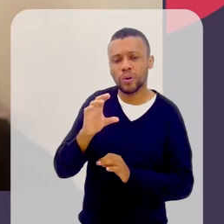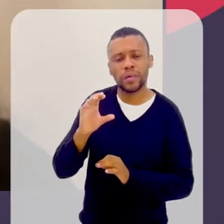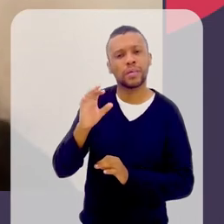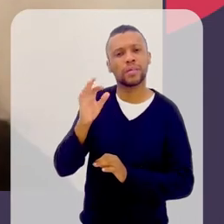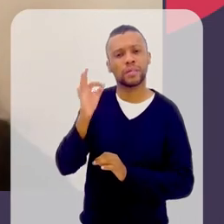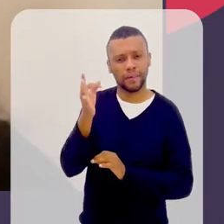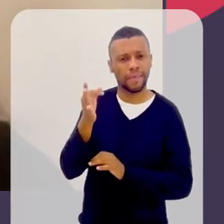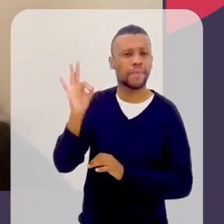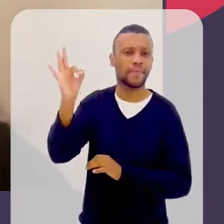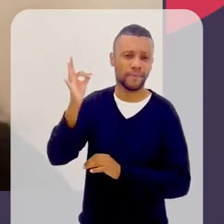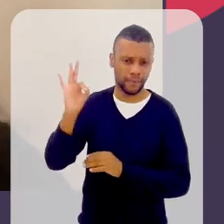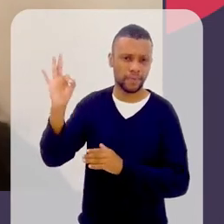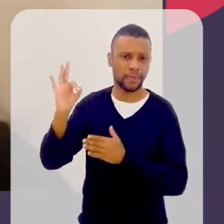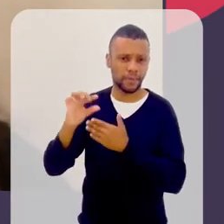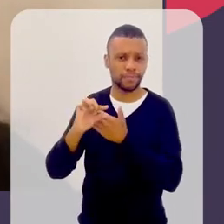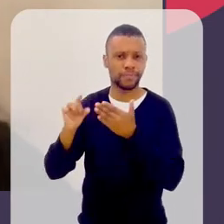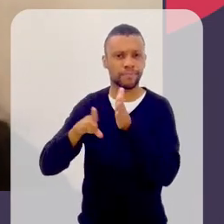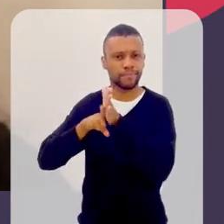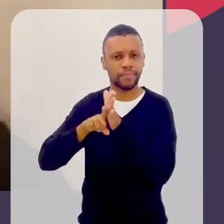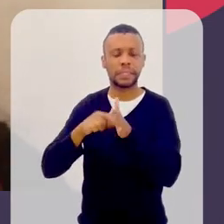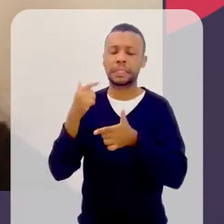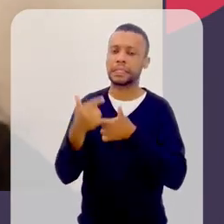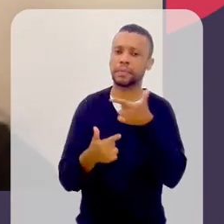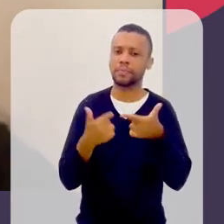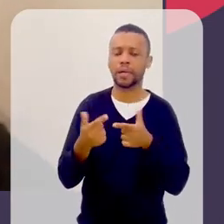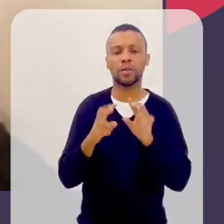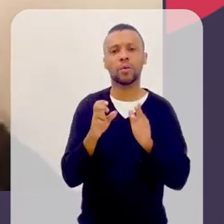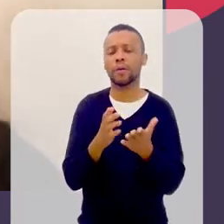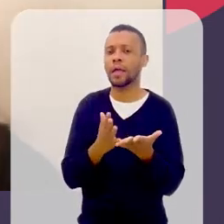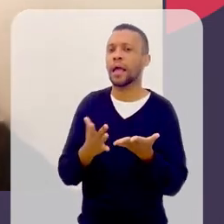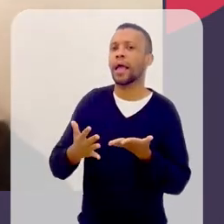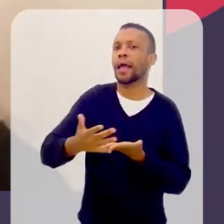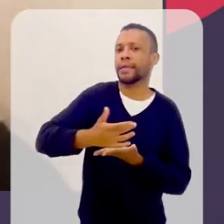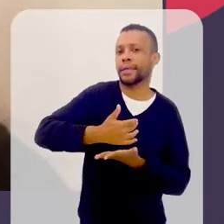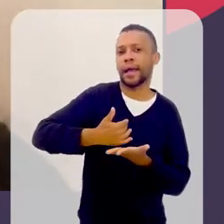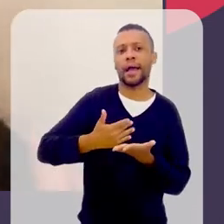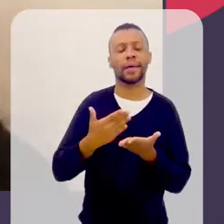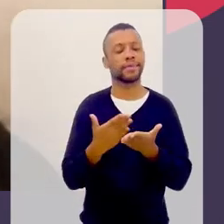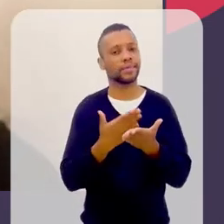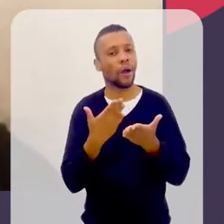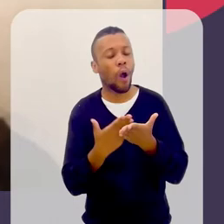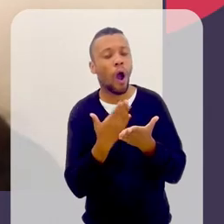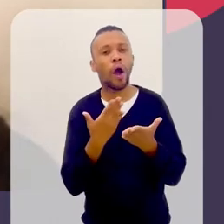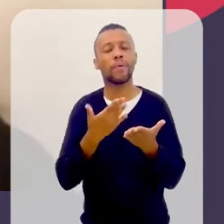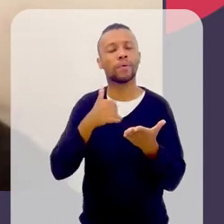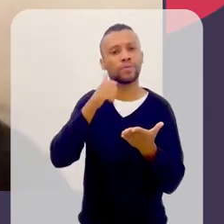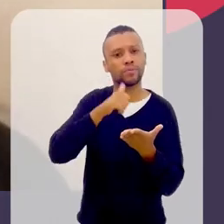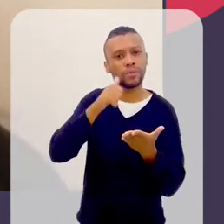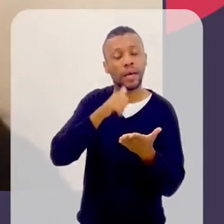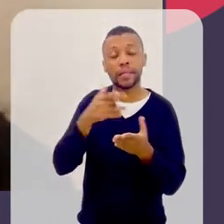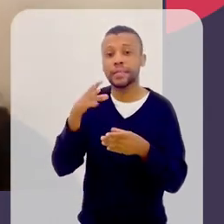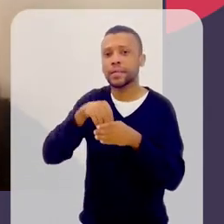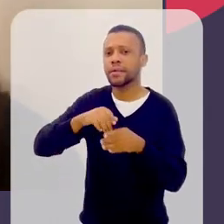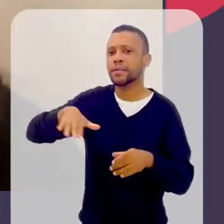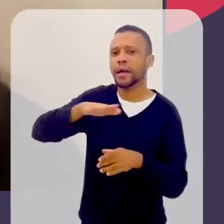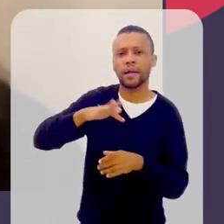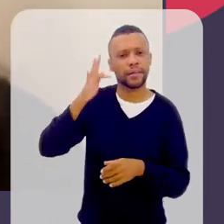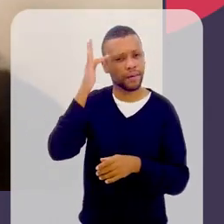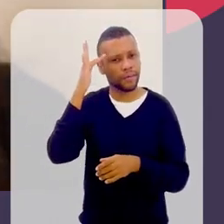francesa que trabalha bastante sobre resgate na França, né? Resgate das mulheres na história da filosofia.